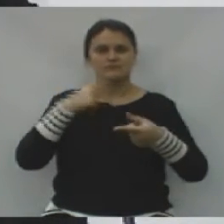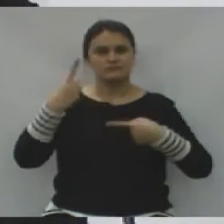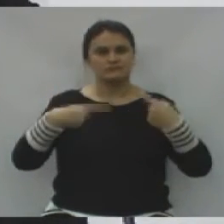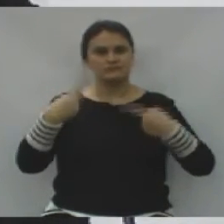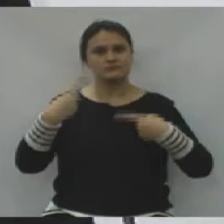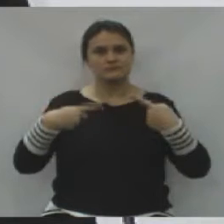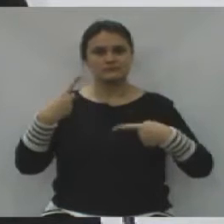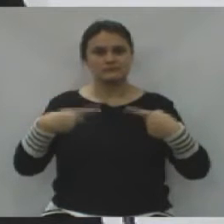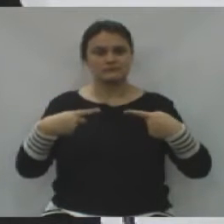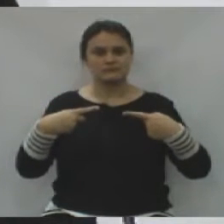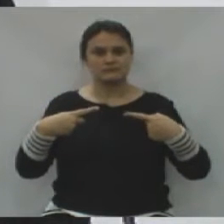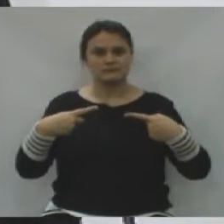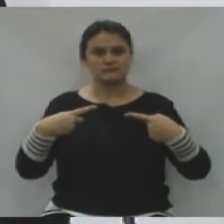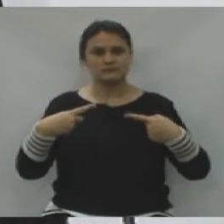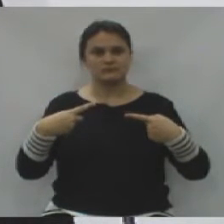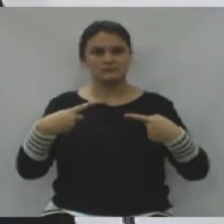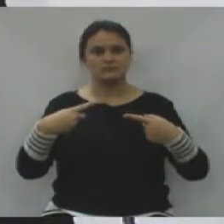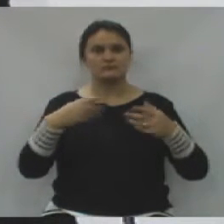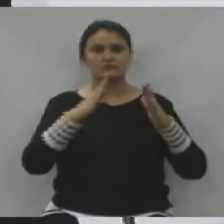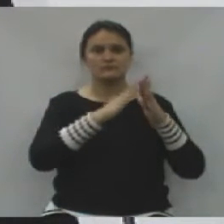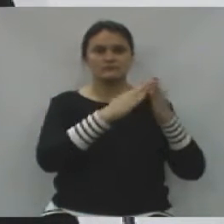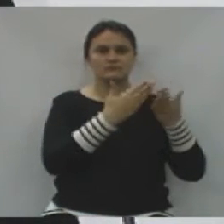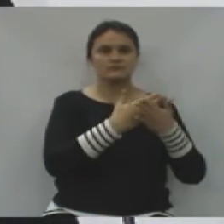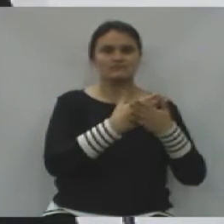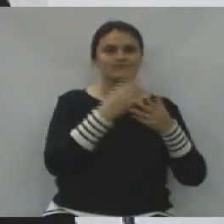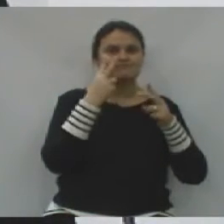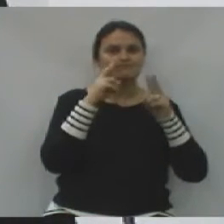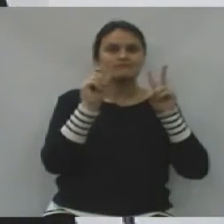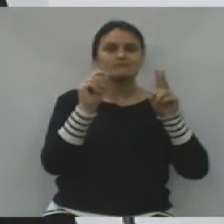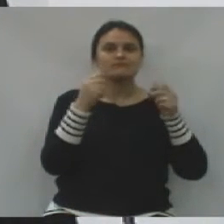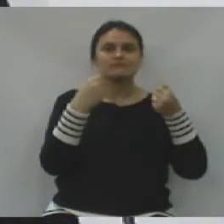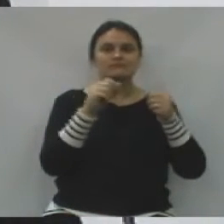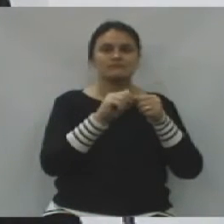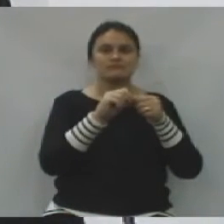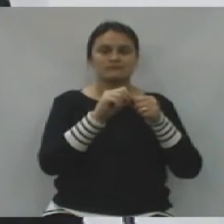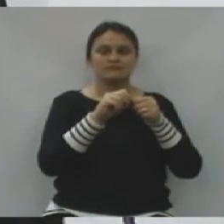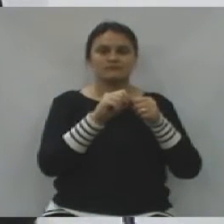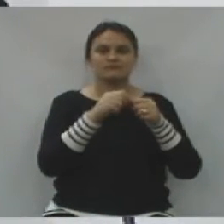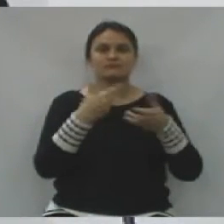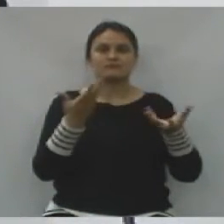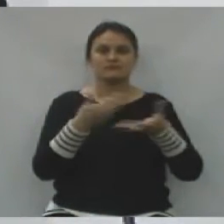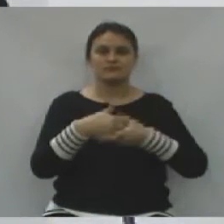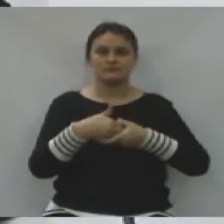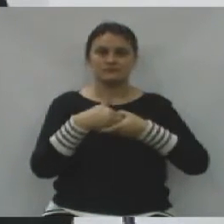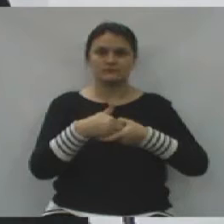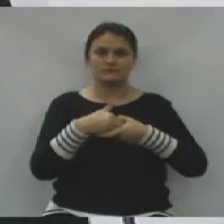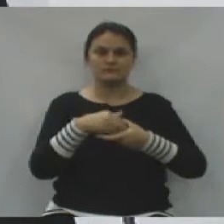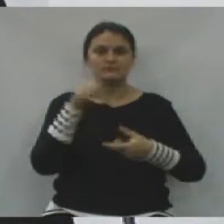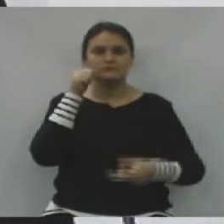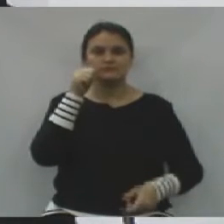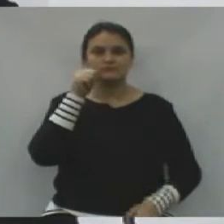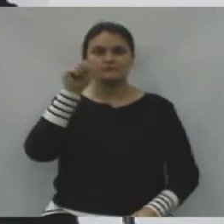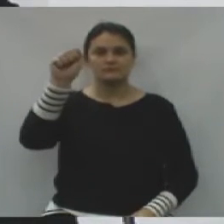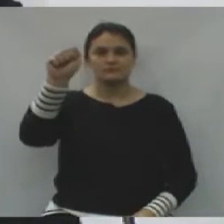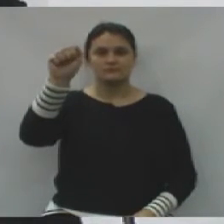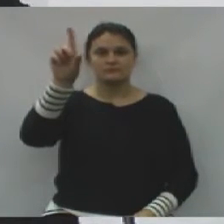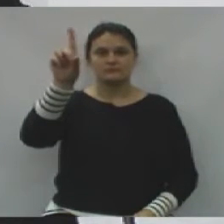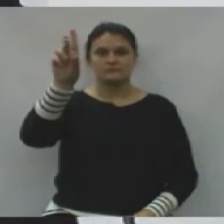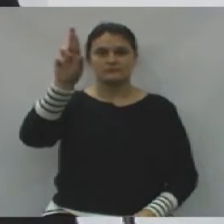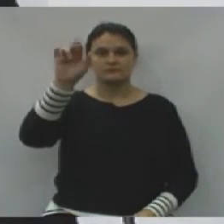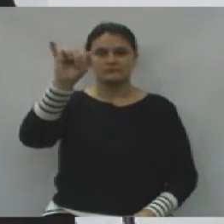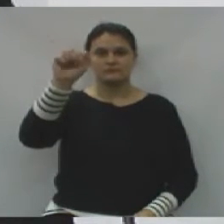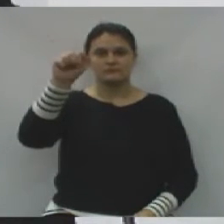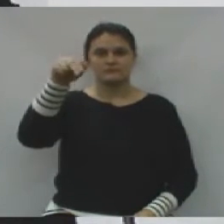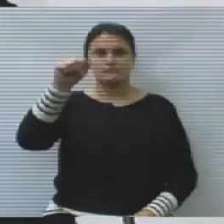pela escola e levantado as necessidades. E aqui eu quero cumprimentar a Adriana, que também é uma